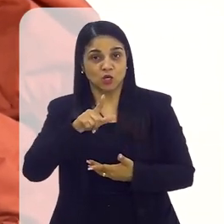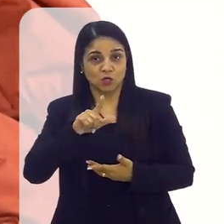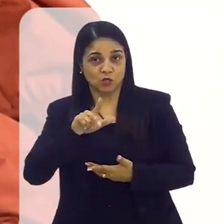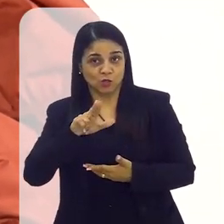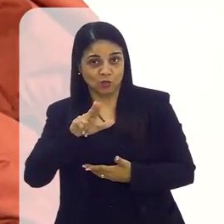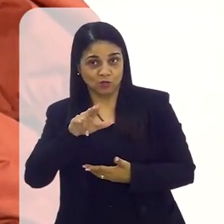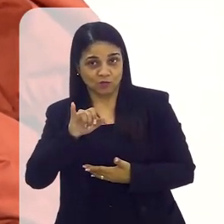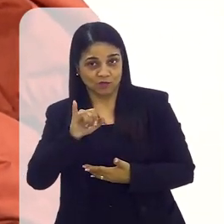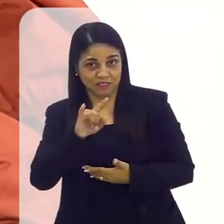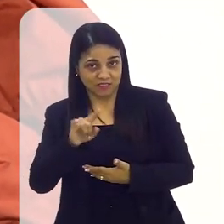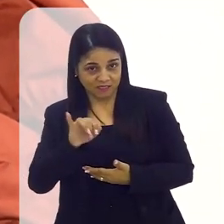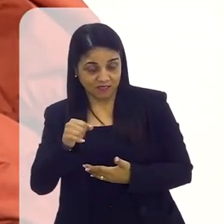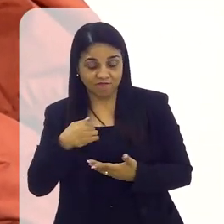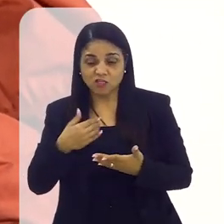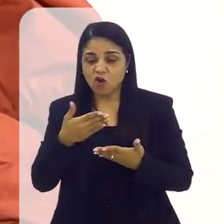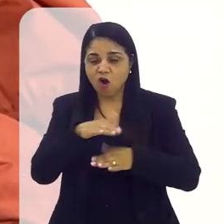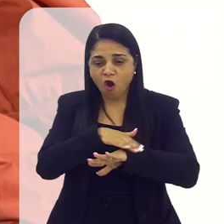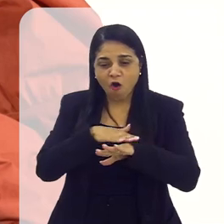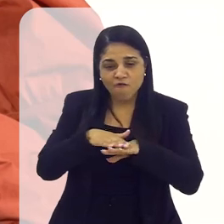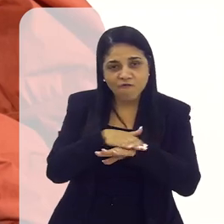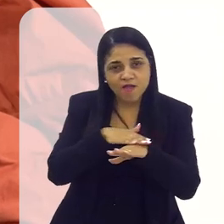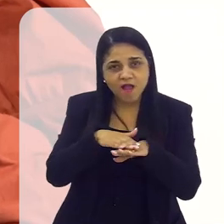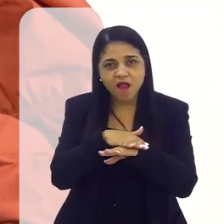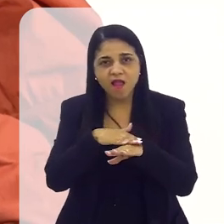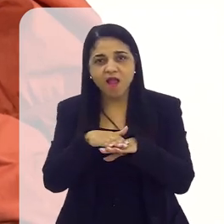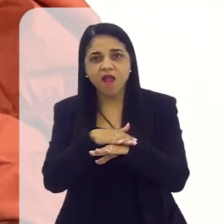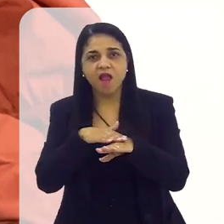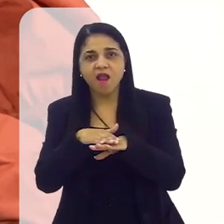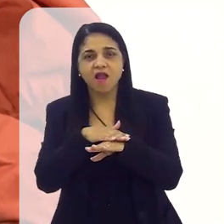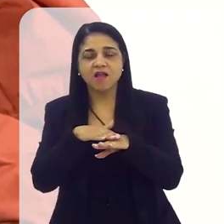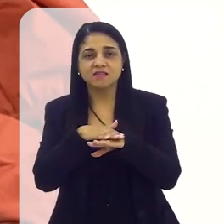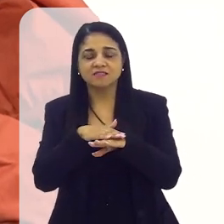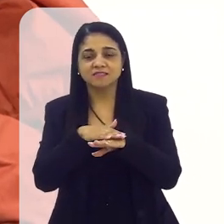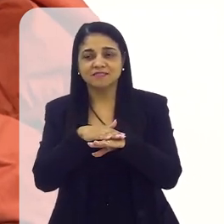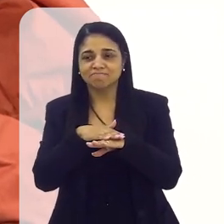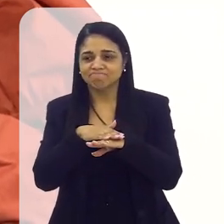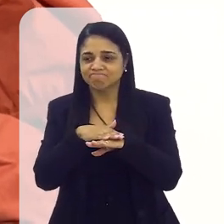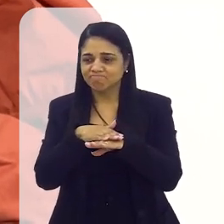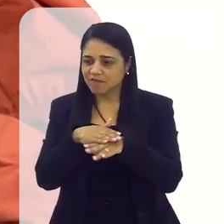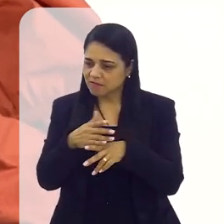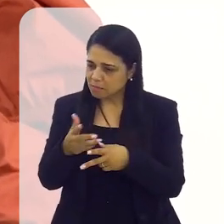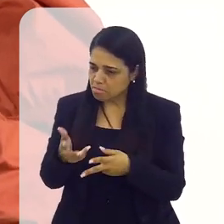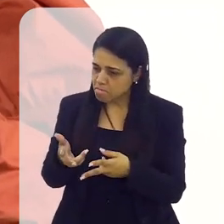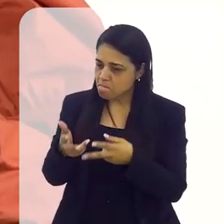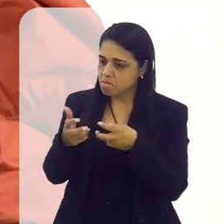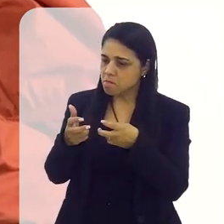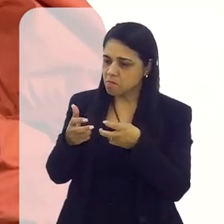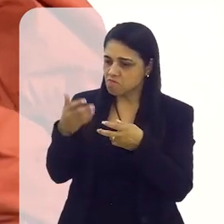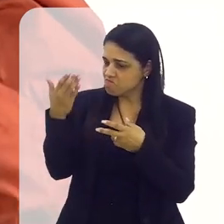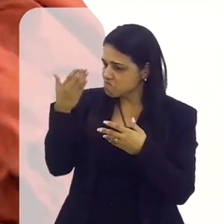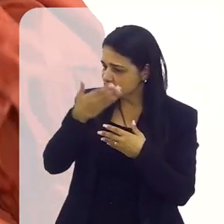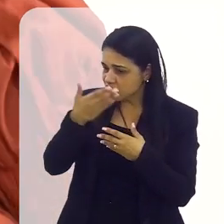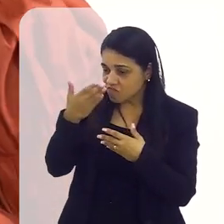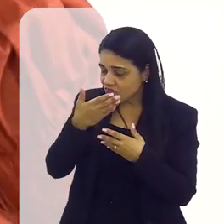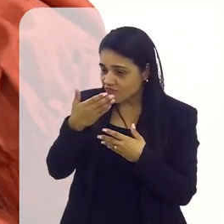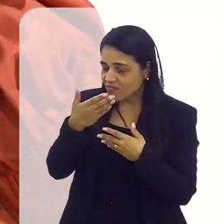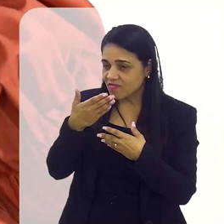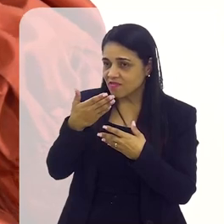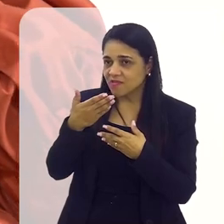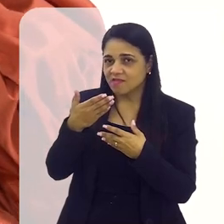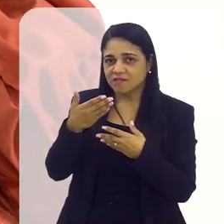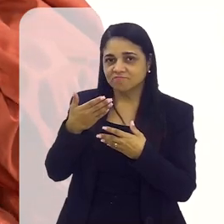conversar, mas você não consegue, naquele primeiro momento, ver. E quando você